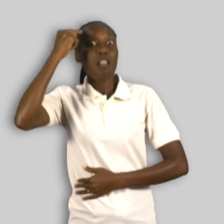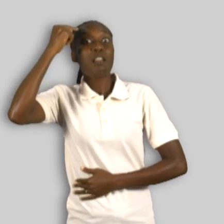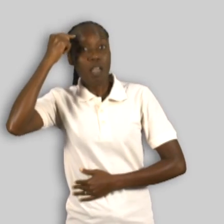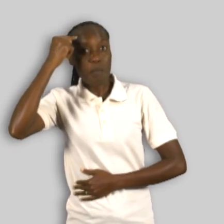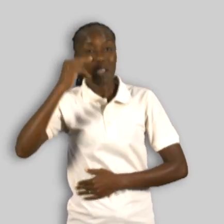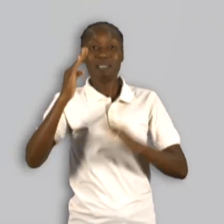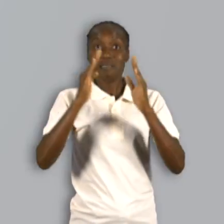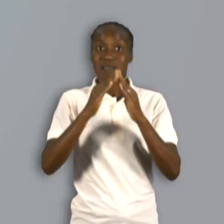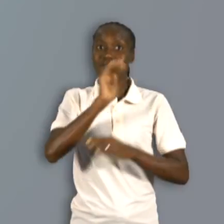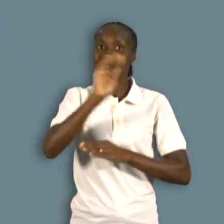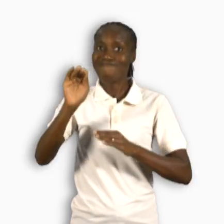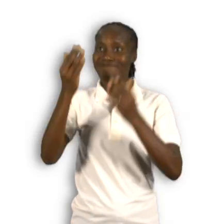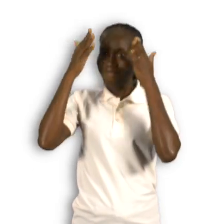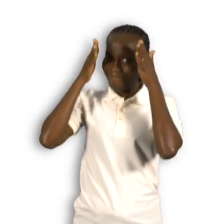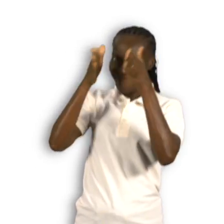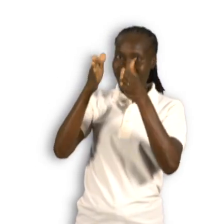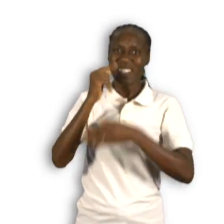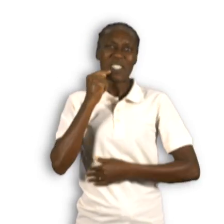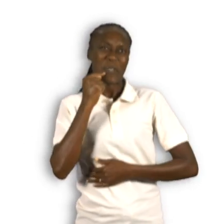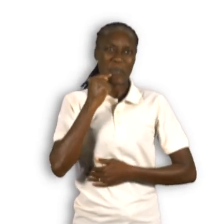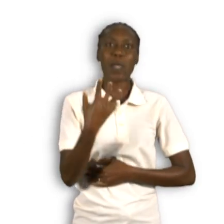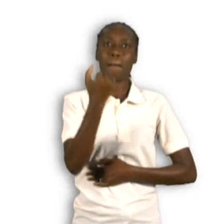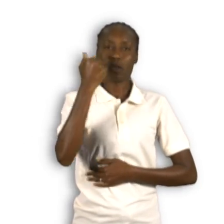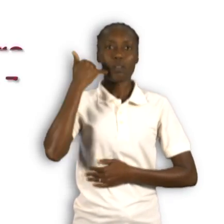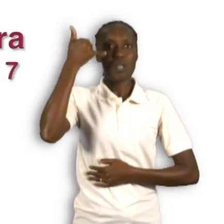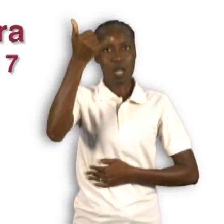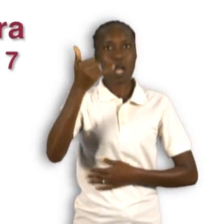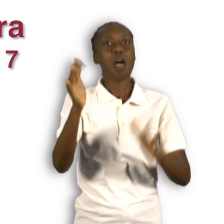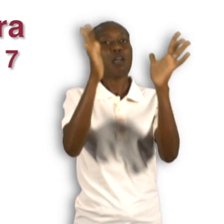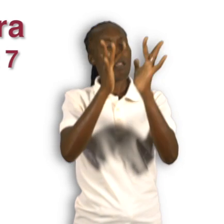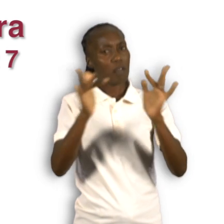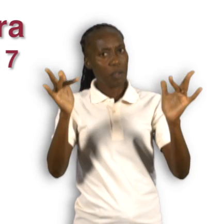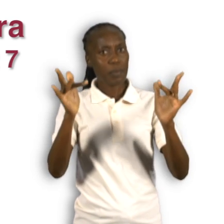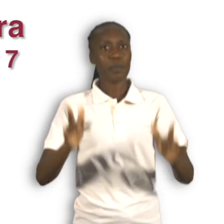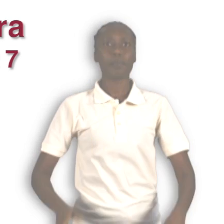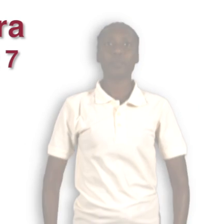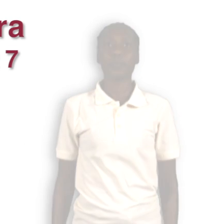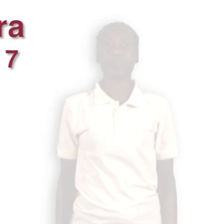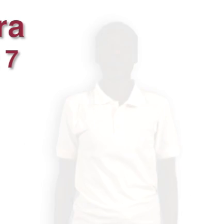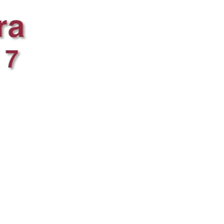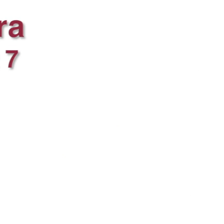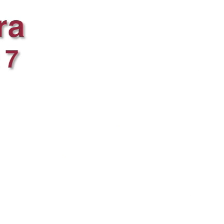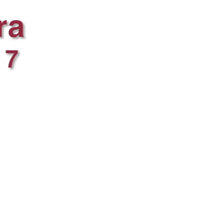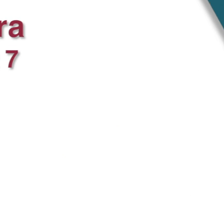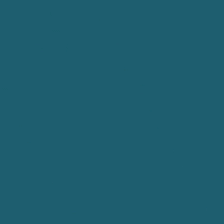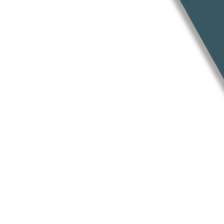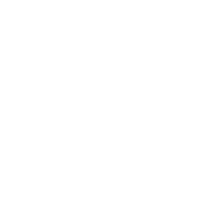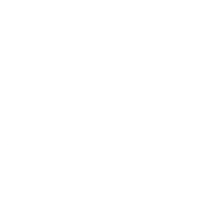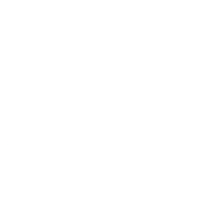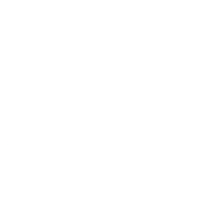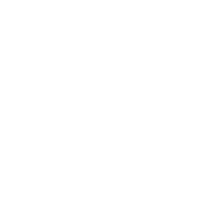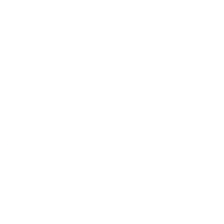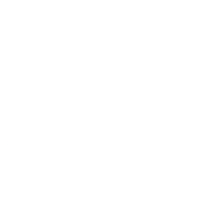e lembre-se, fique atento. Visite o website Fica Atento e use o WhatsApp Fica Atento.